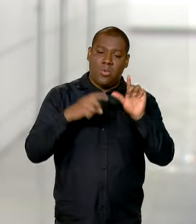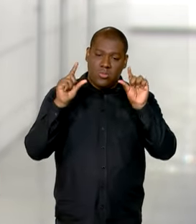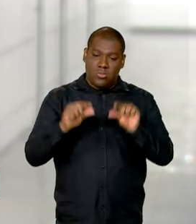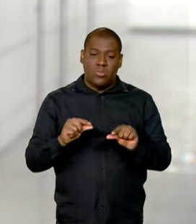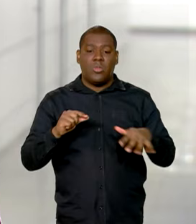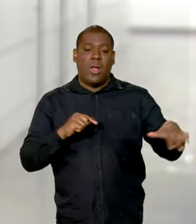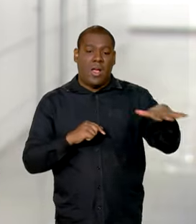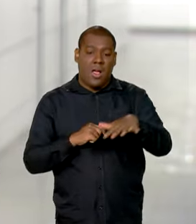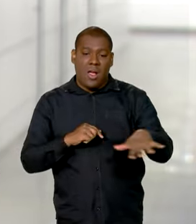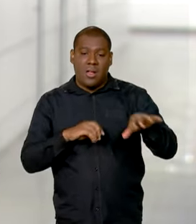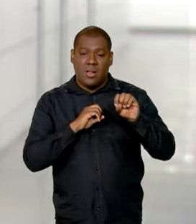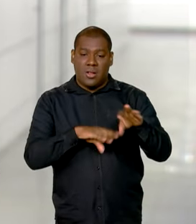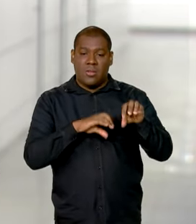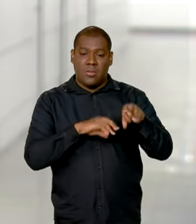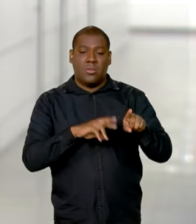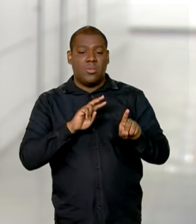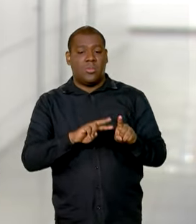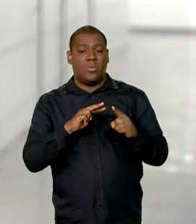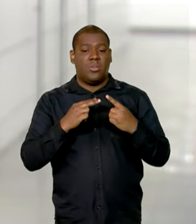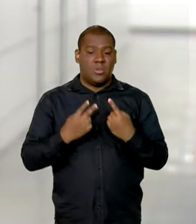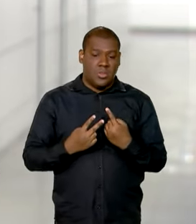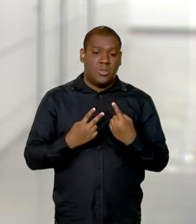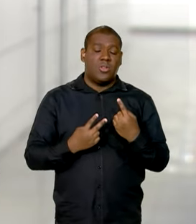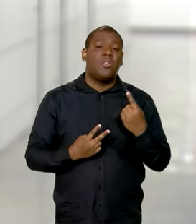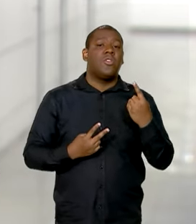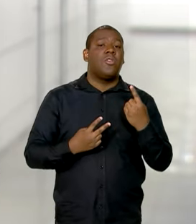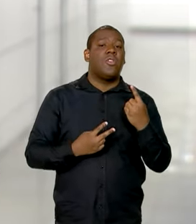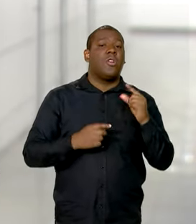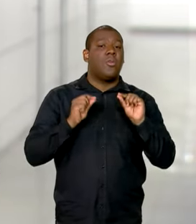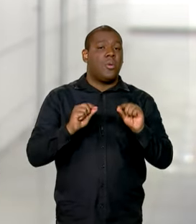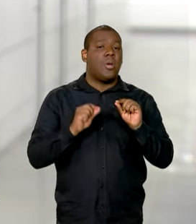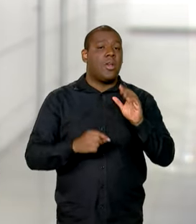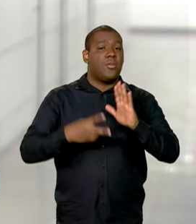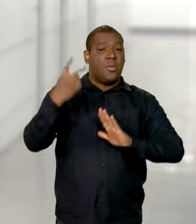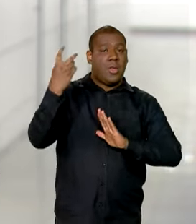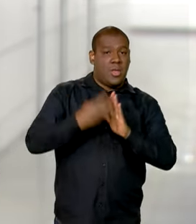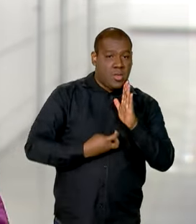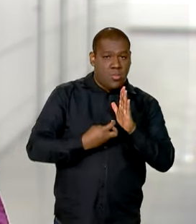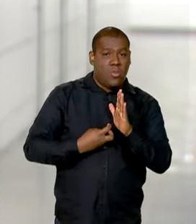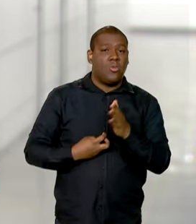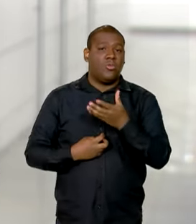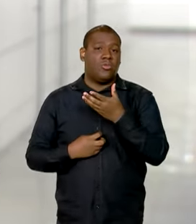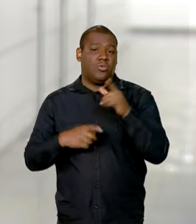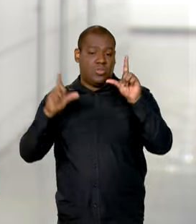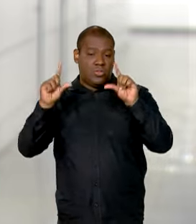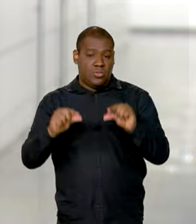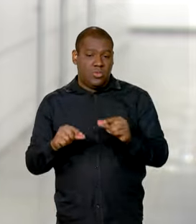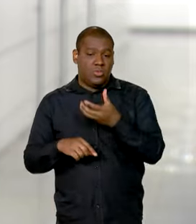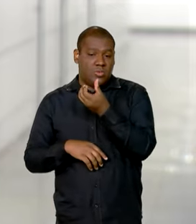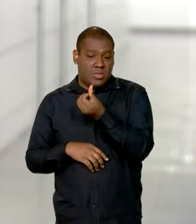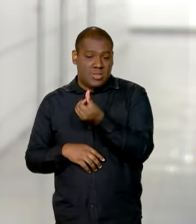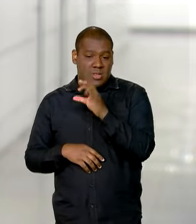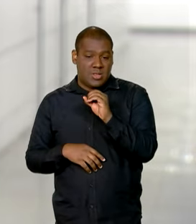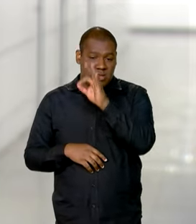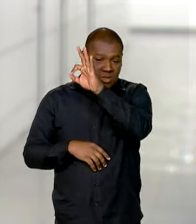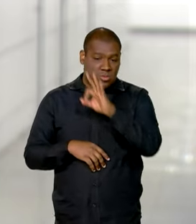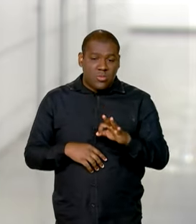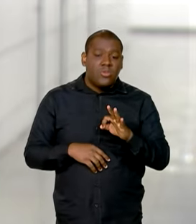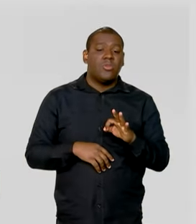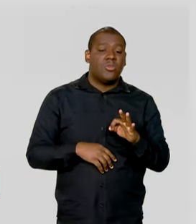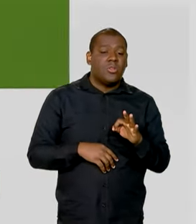educação, a expectativa é de redução de 60% na alíquota para nove categorias de